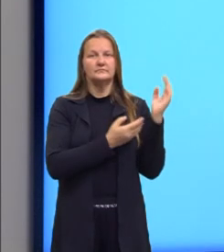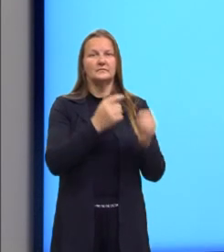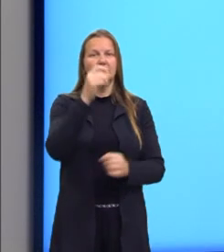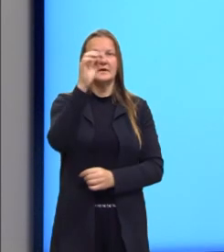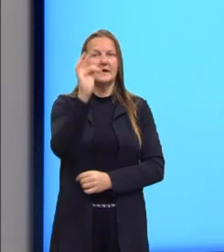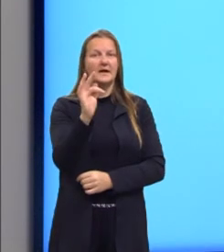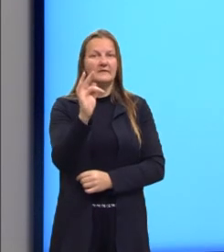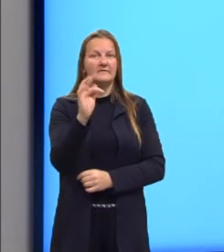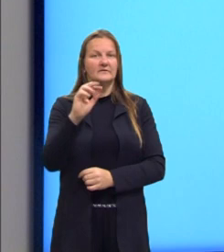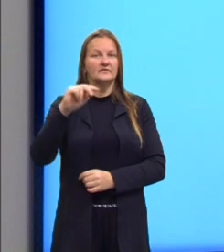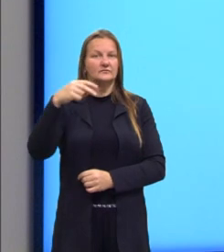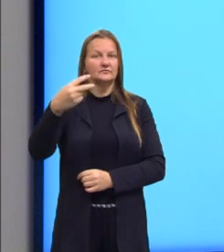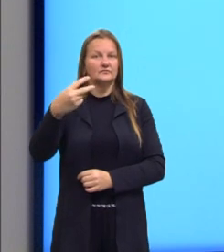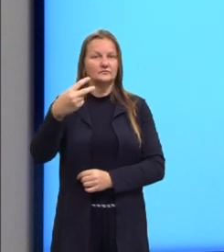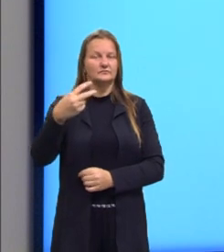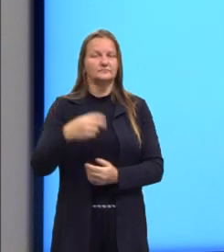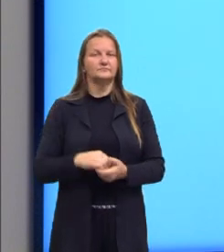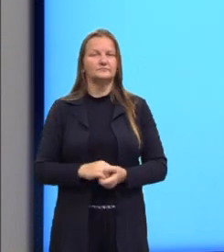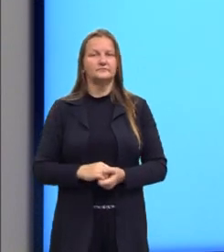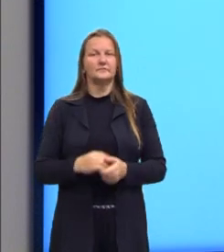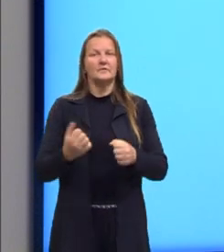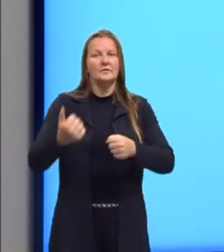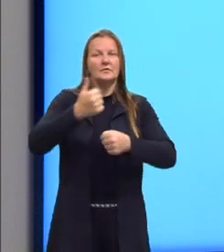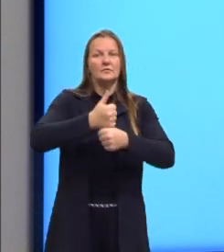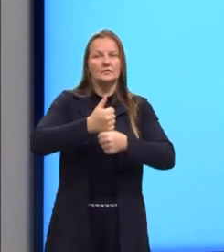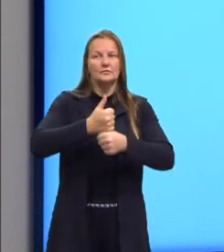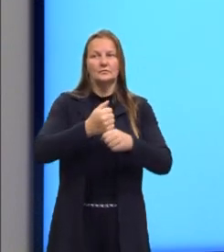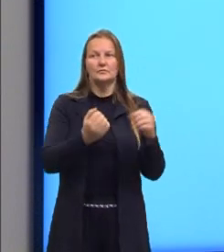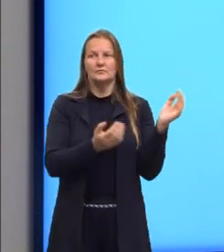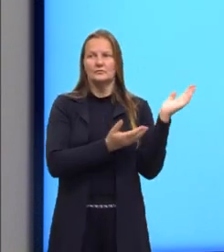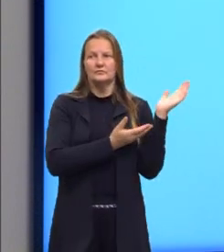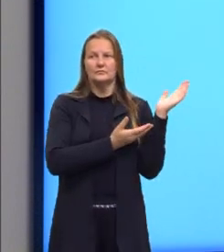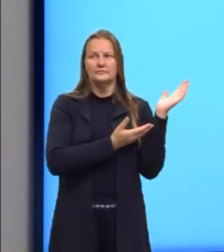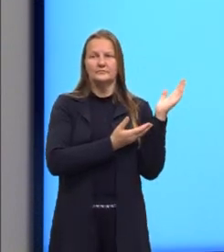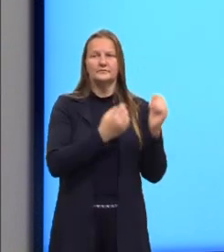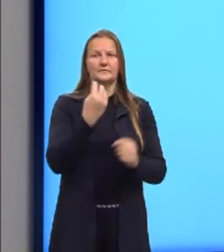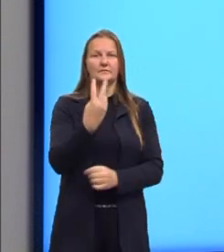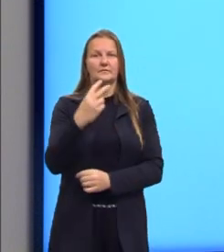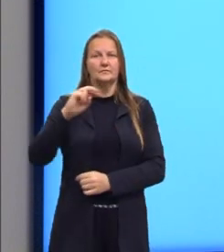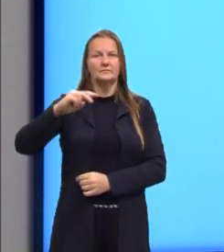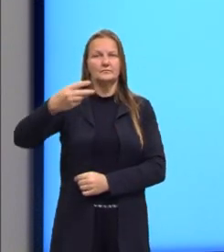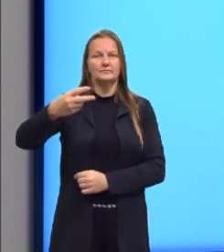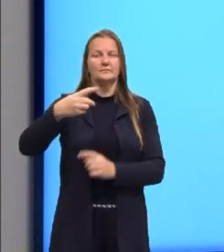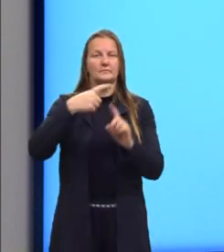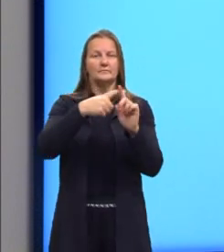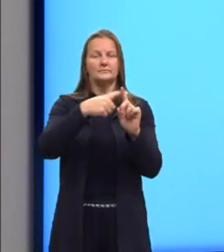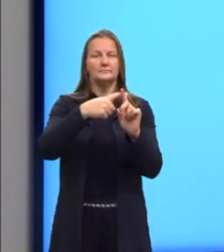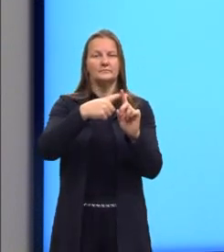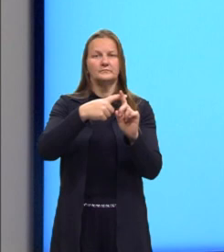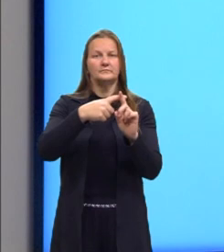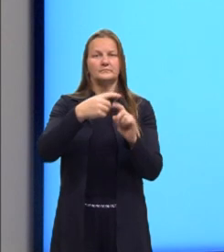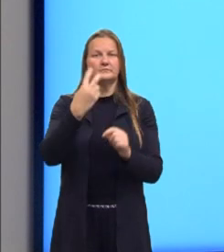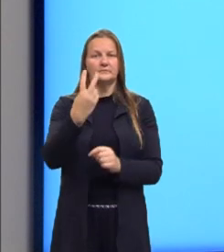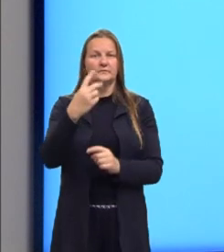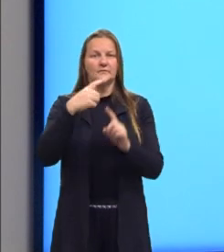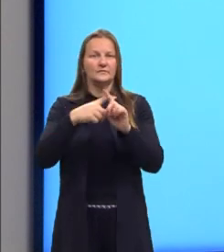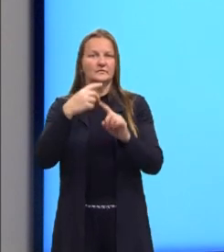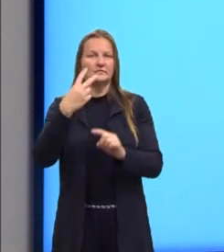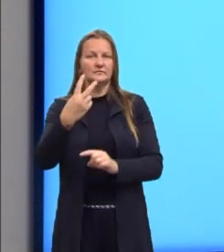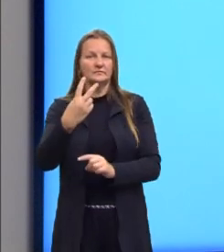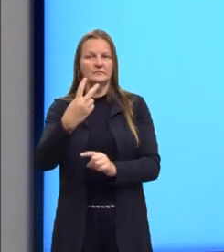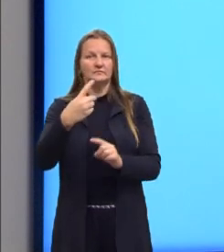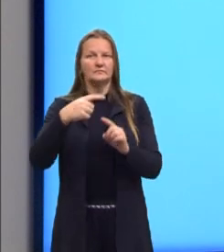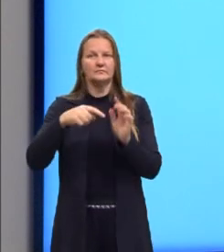f de 2. Então, substituindo, nós teríamos 2 ao quadrado mais 2 vezes 2